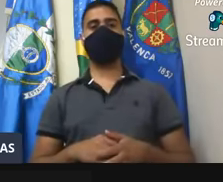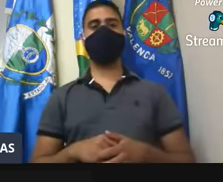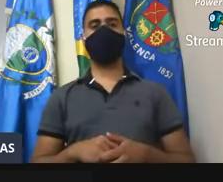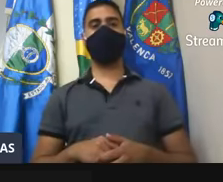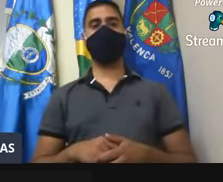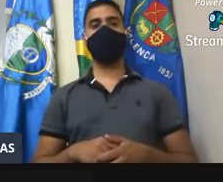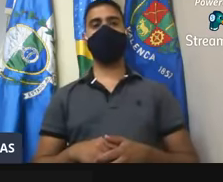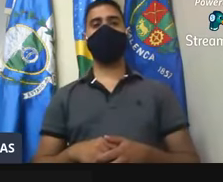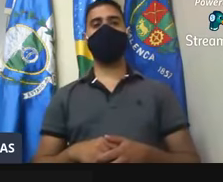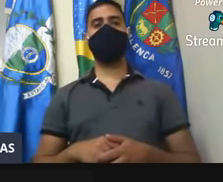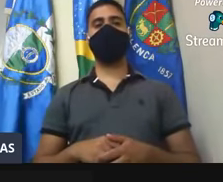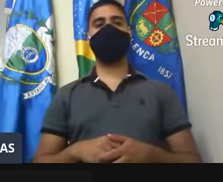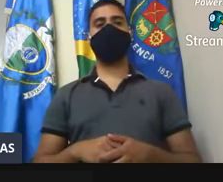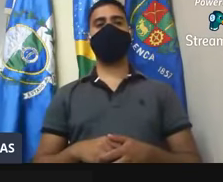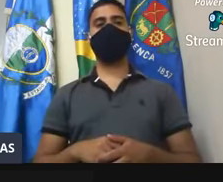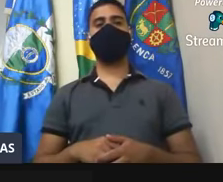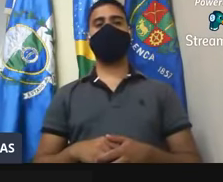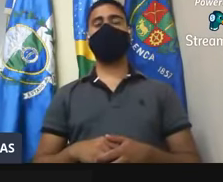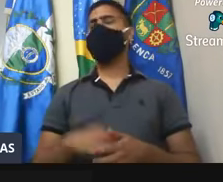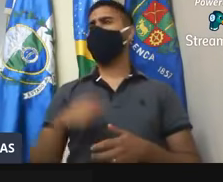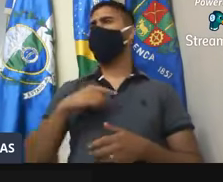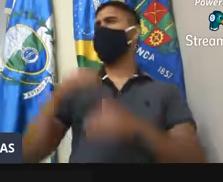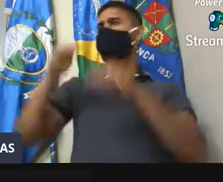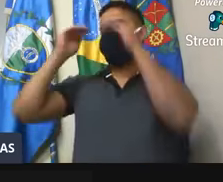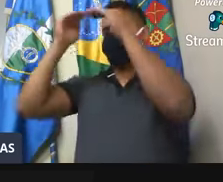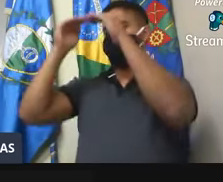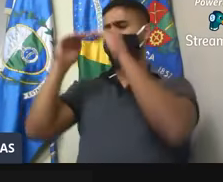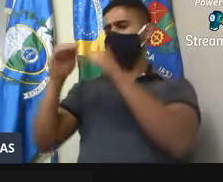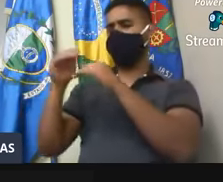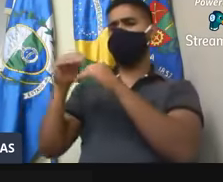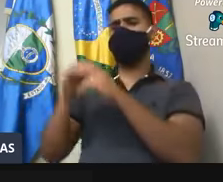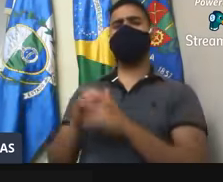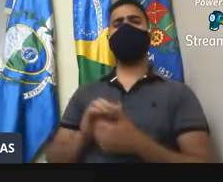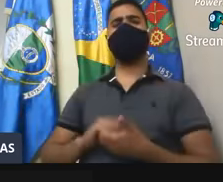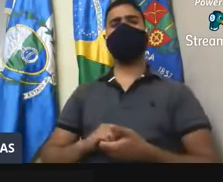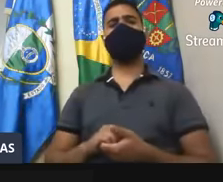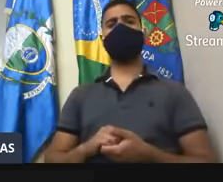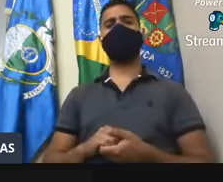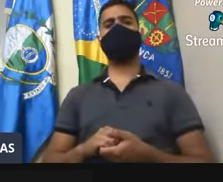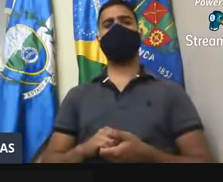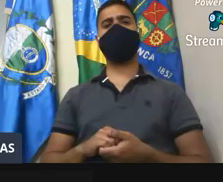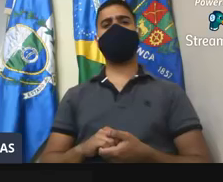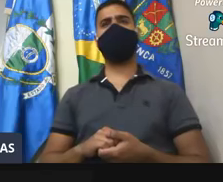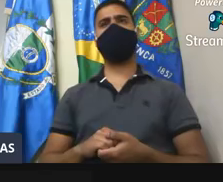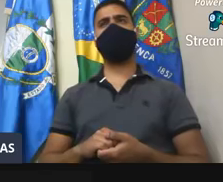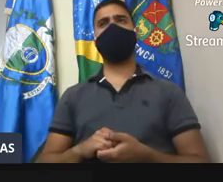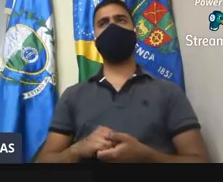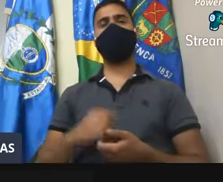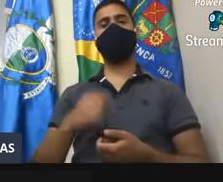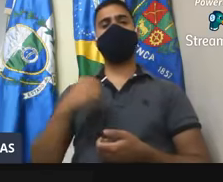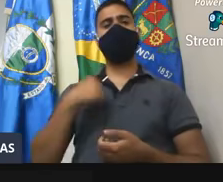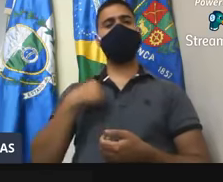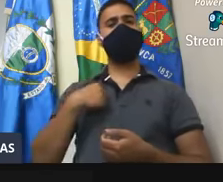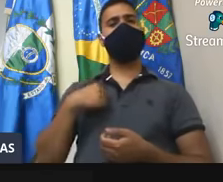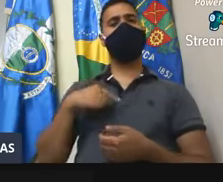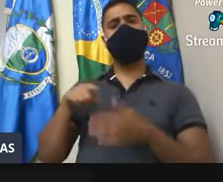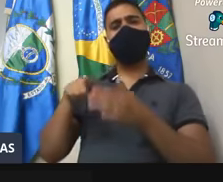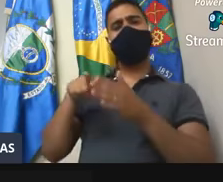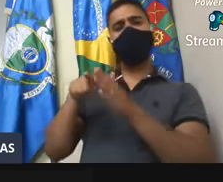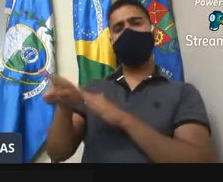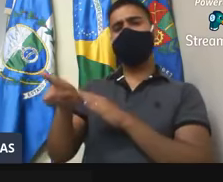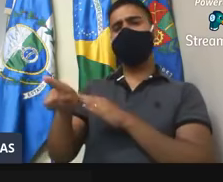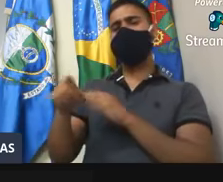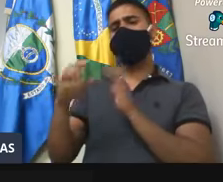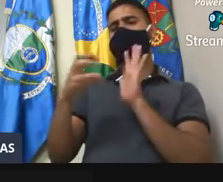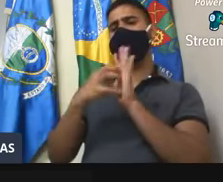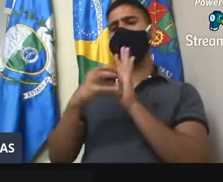Vereador, com todo respeito à vossa excelência, eu consultei a casa a respeito desse requerimento.